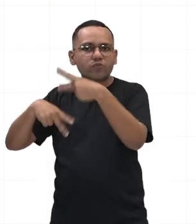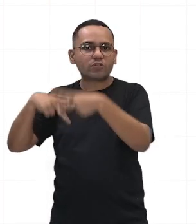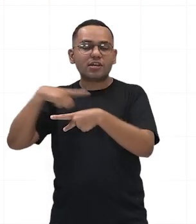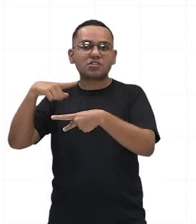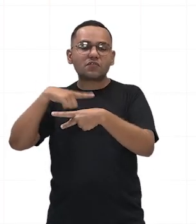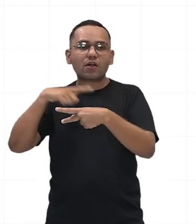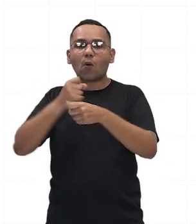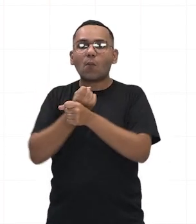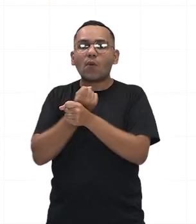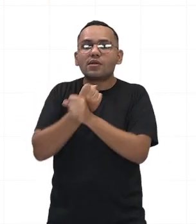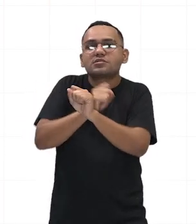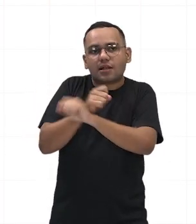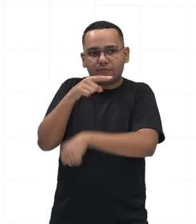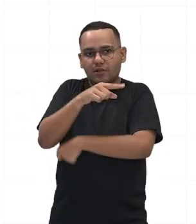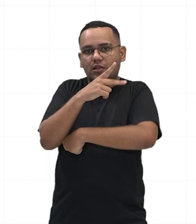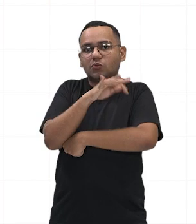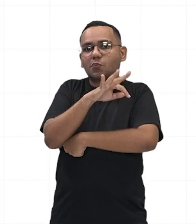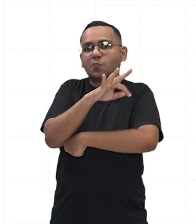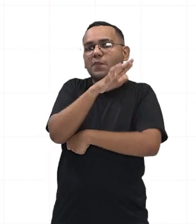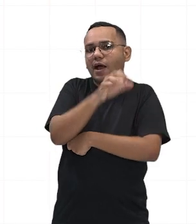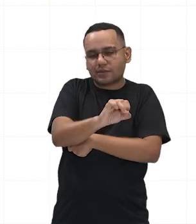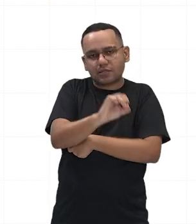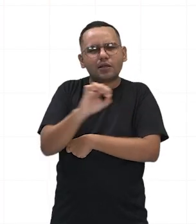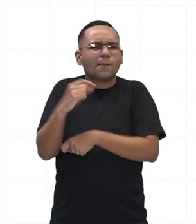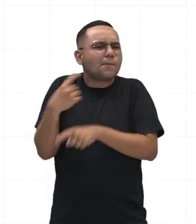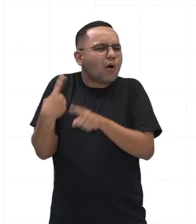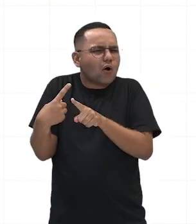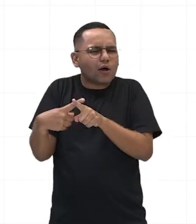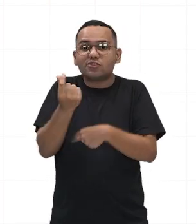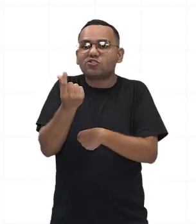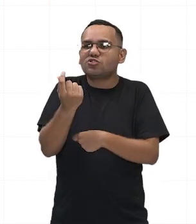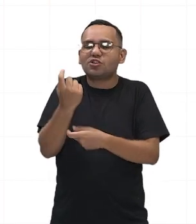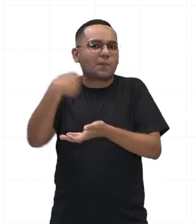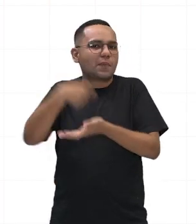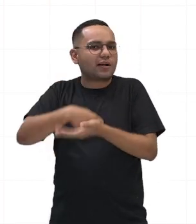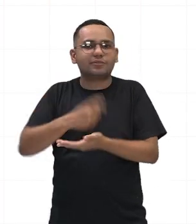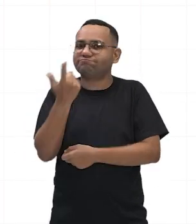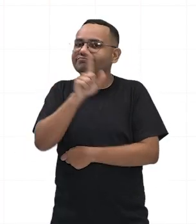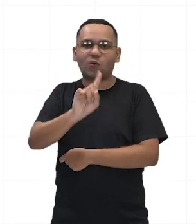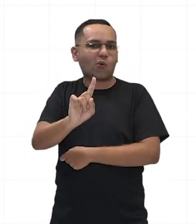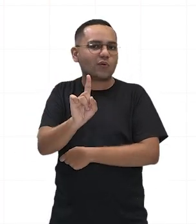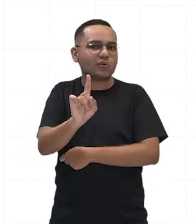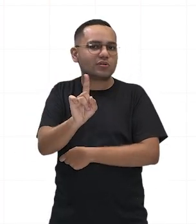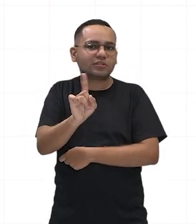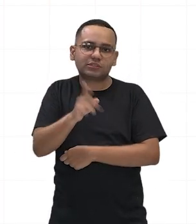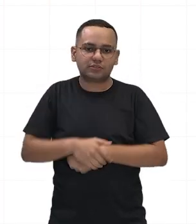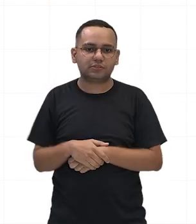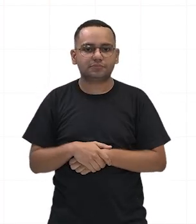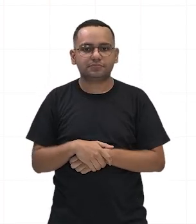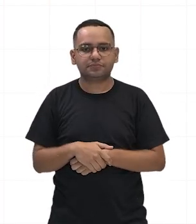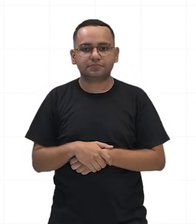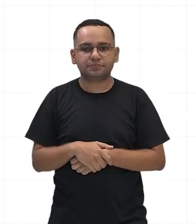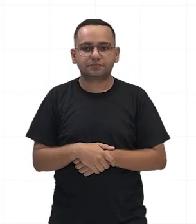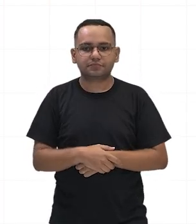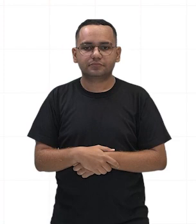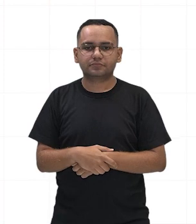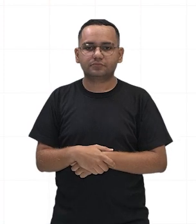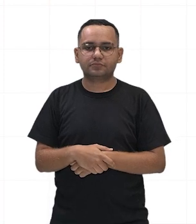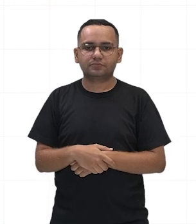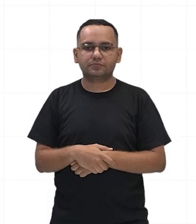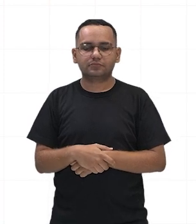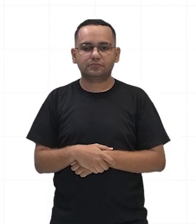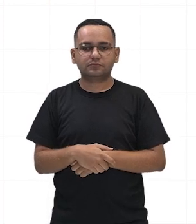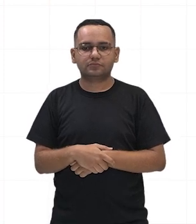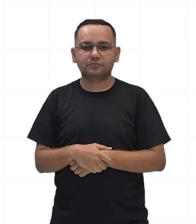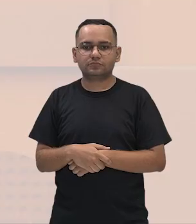que não conseguiam pagar, e a garantia de direito à posse das terras públicas nas regiões conquistadas. Vejam, os plebeus,